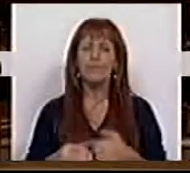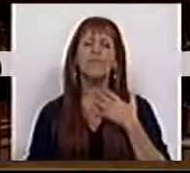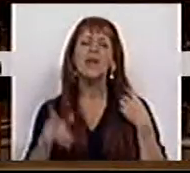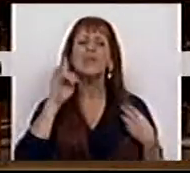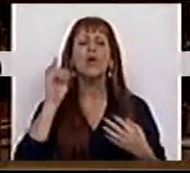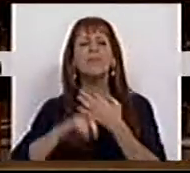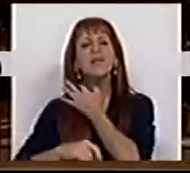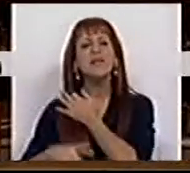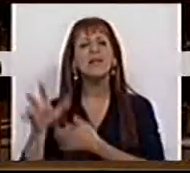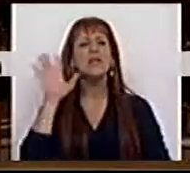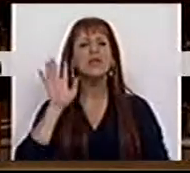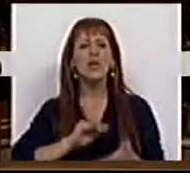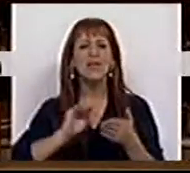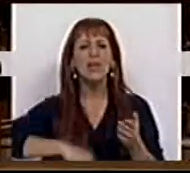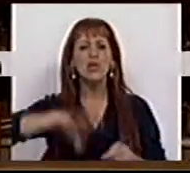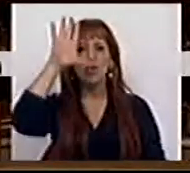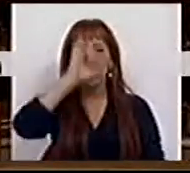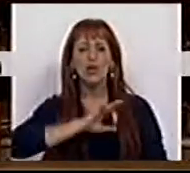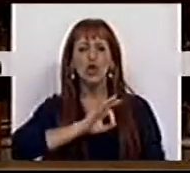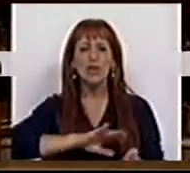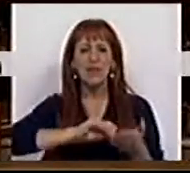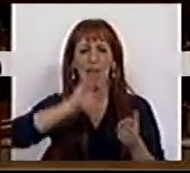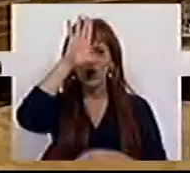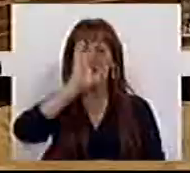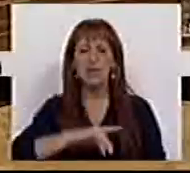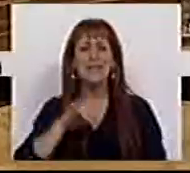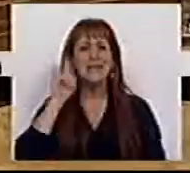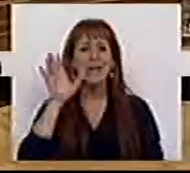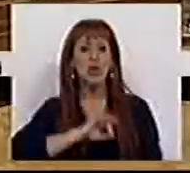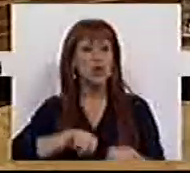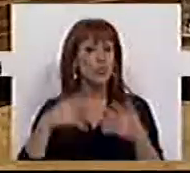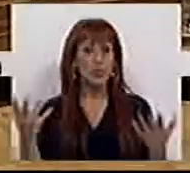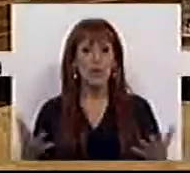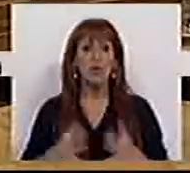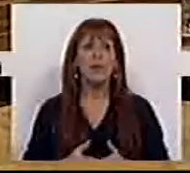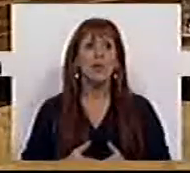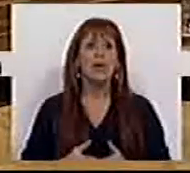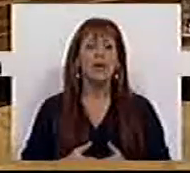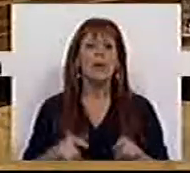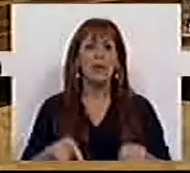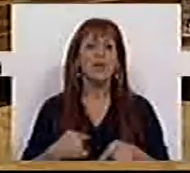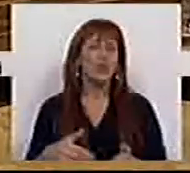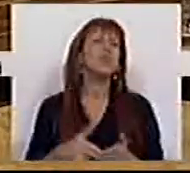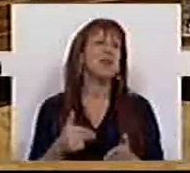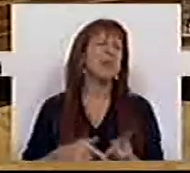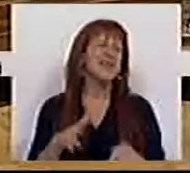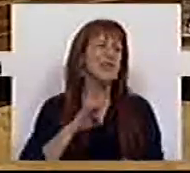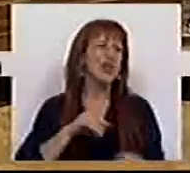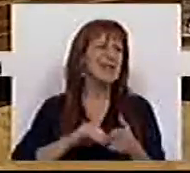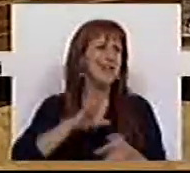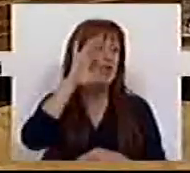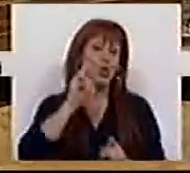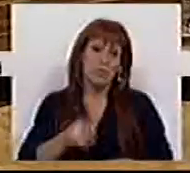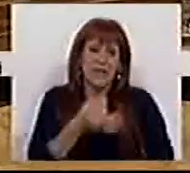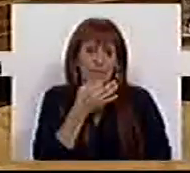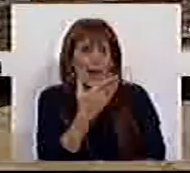Sra. Presidente, Sra. Secretária de Estado, Sra. Secretária de Estado, Sra. e Srs. Deputados, até estava à espera que o Sr. Secretário de Estado